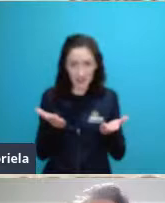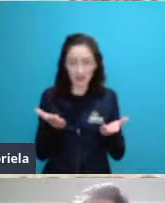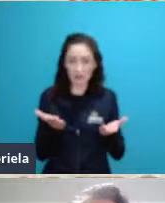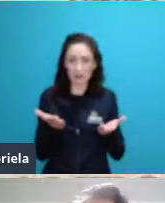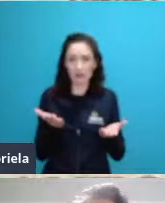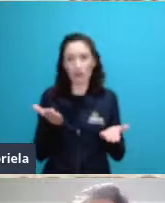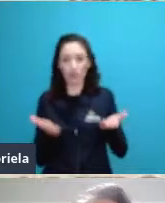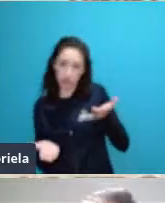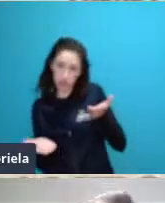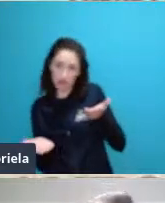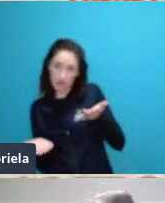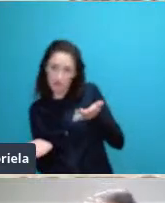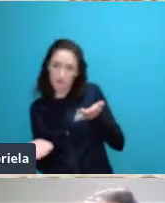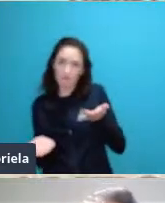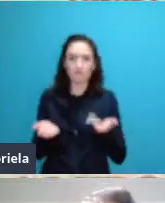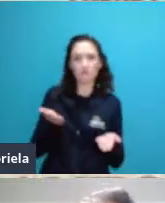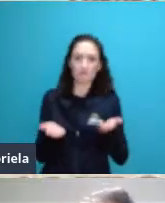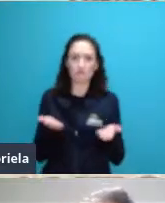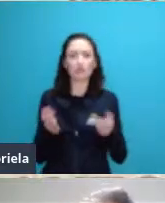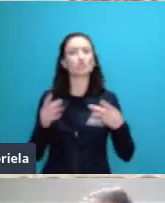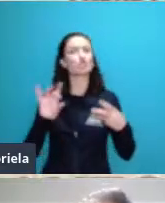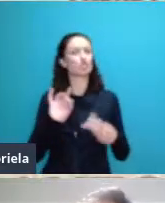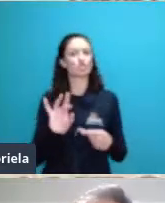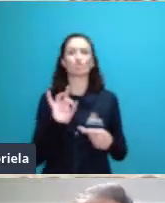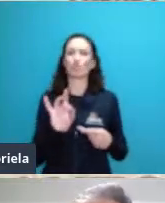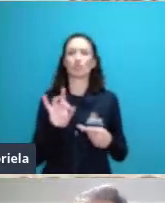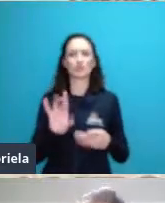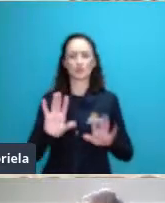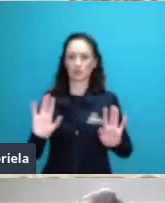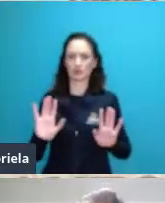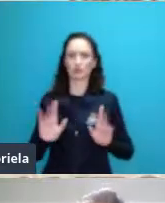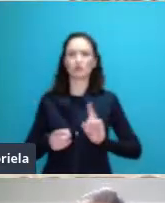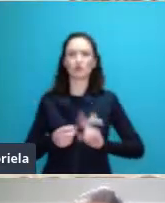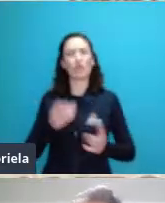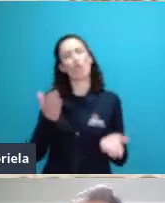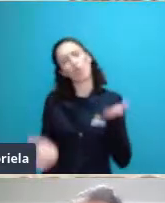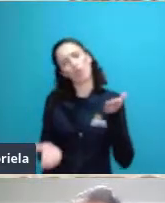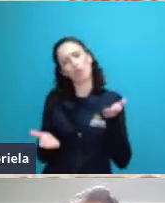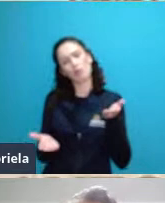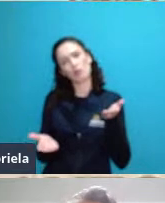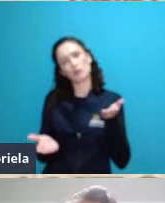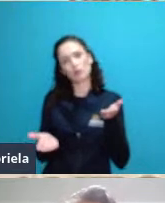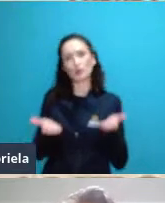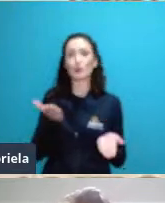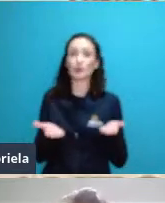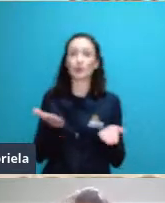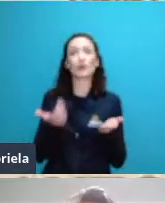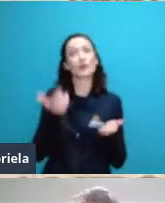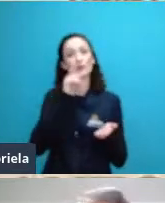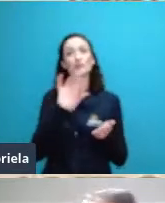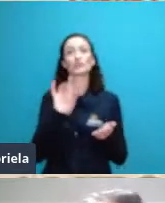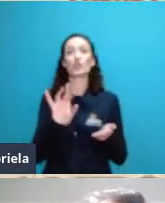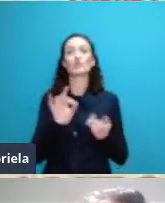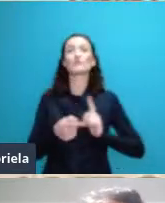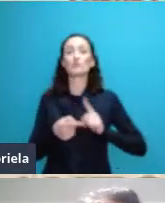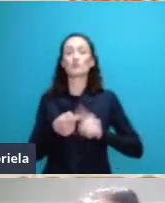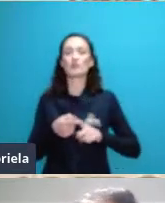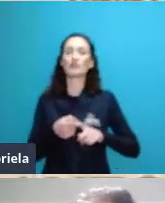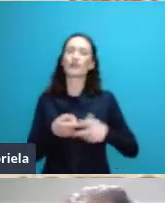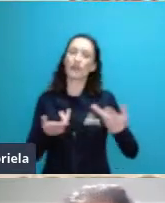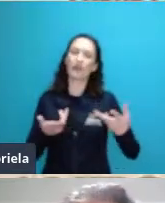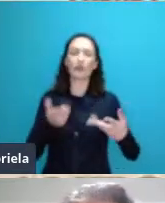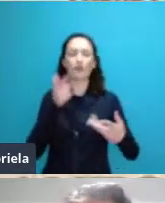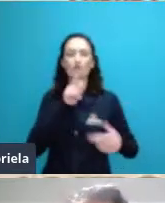de forma espontânea somente pelas interações que os seres vivos fariam ali tanto entre si quanto o seu meio